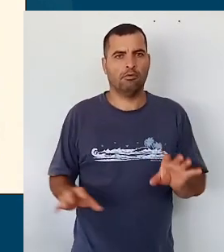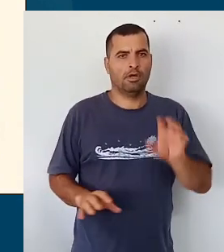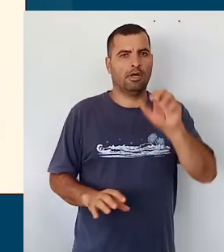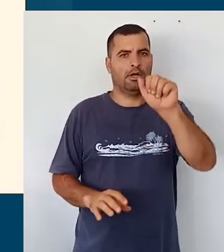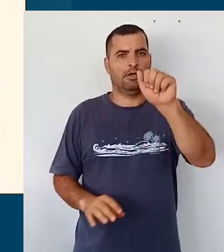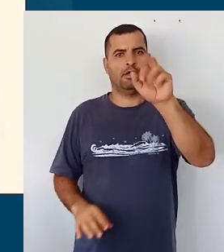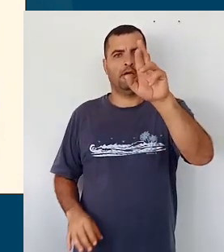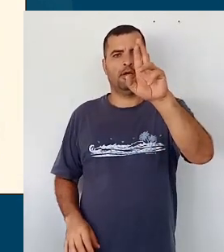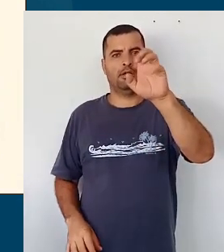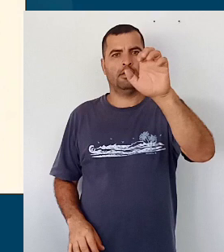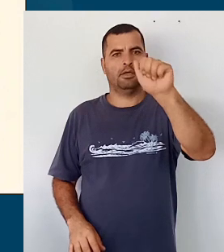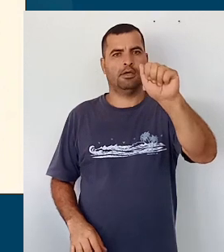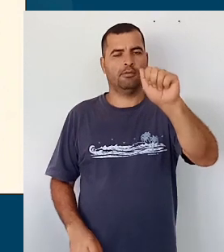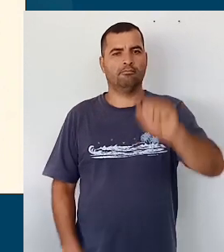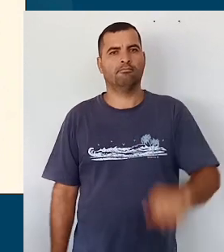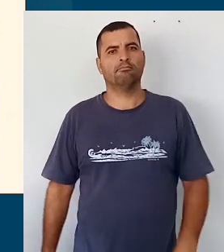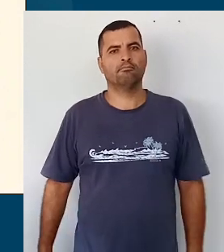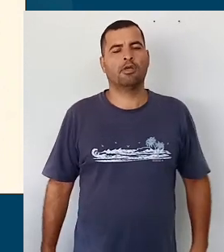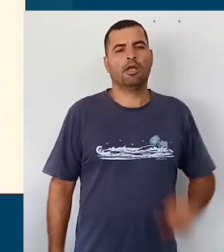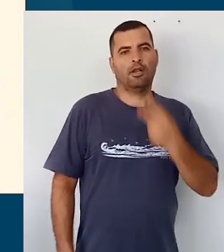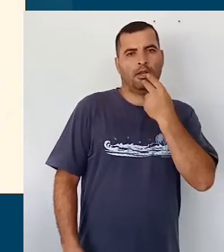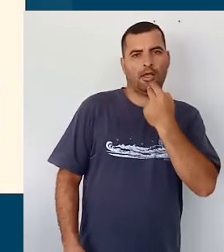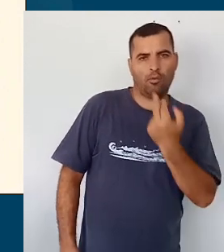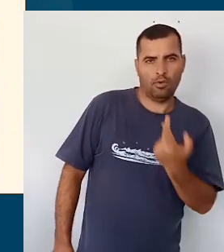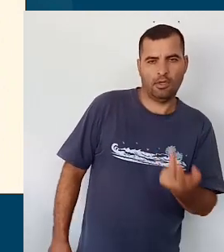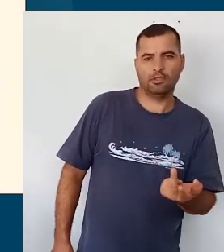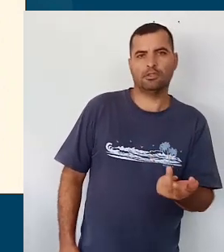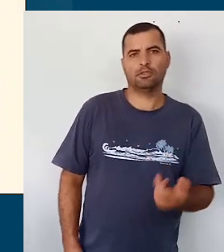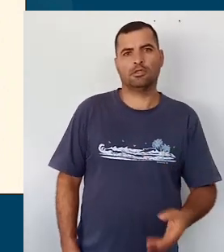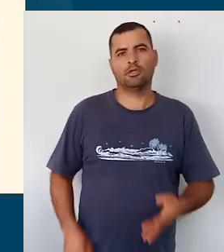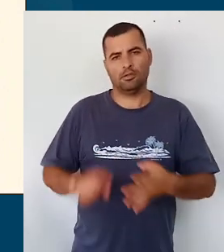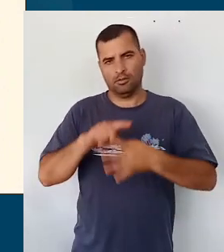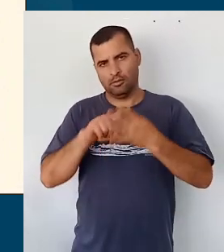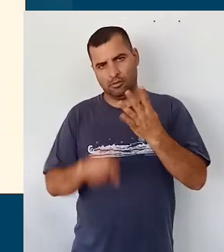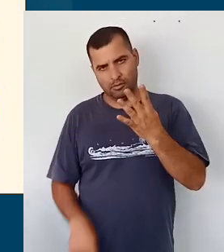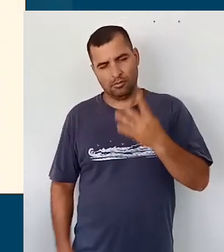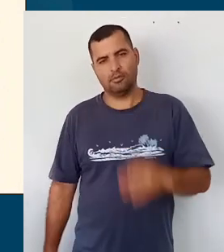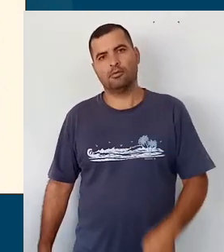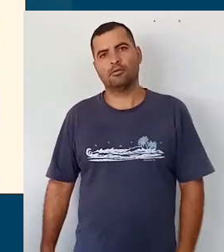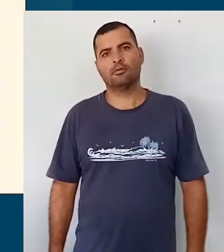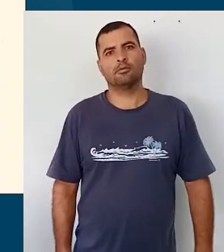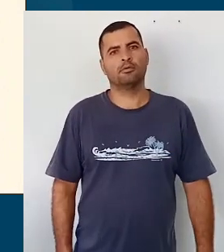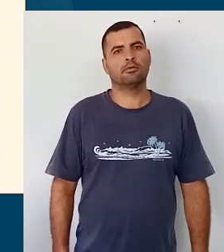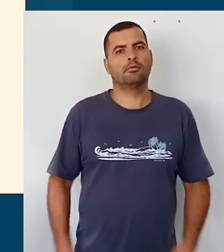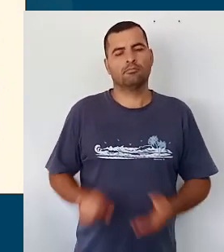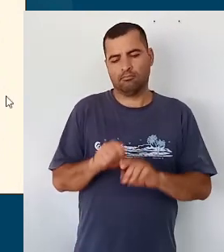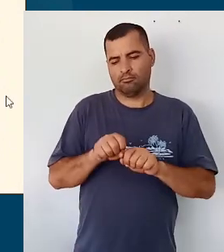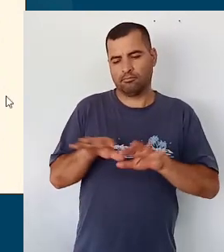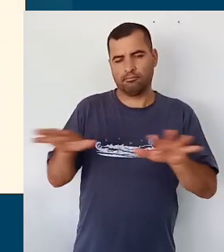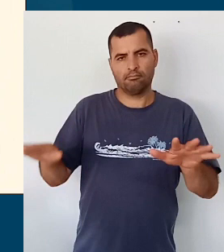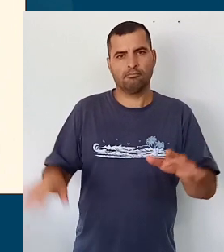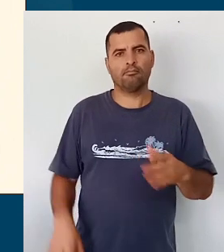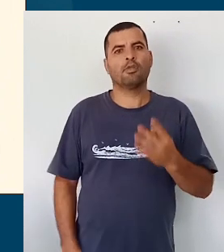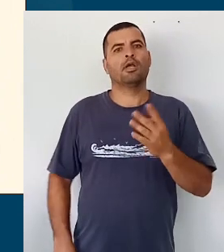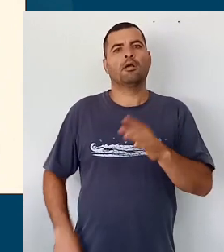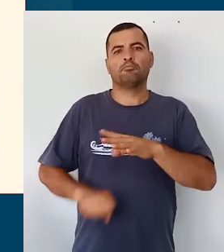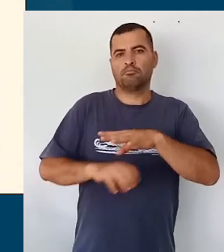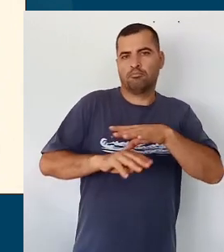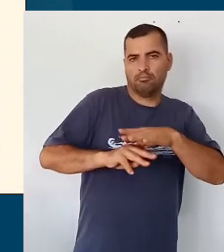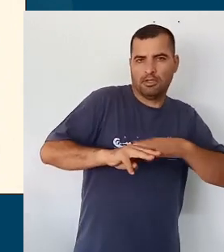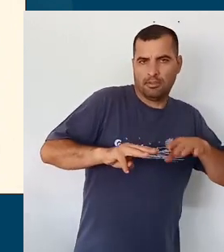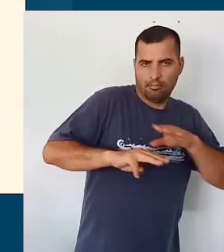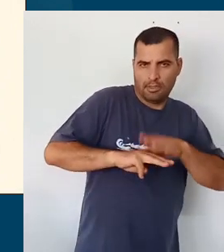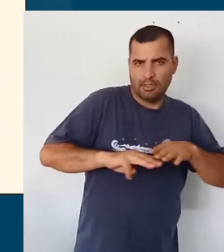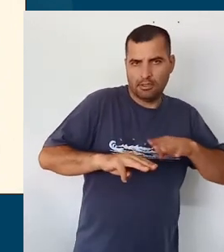quatro áreas de conhecimento, linguagens com quatro componentes envolvendo a área de linguagens, a matemática